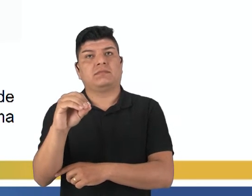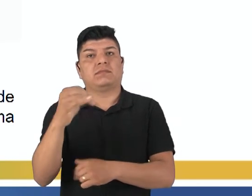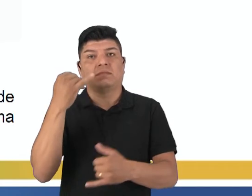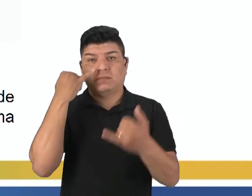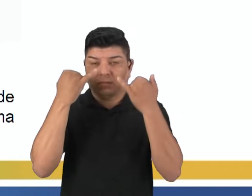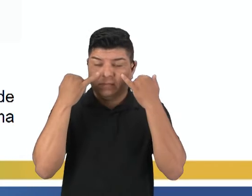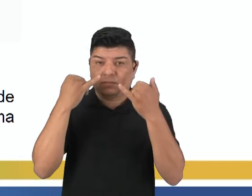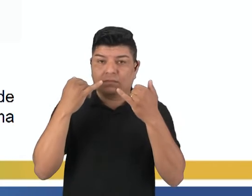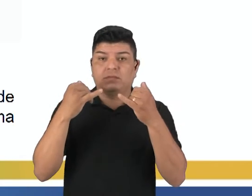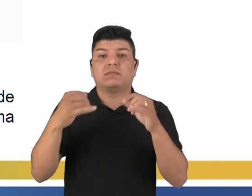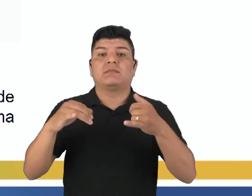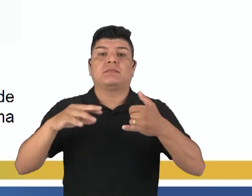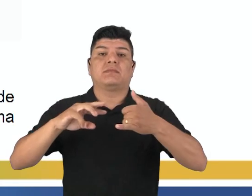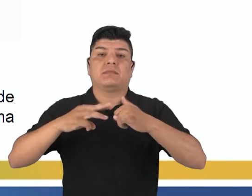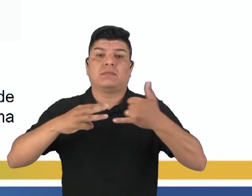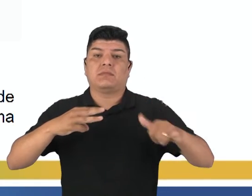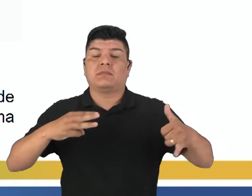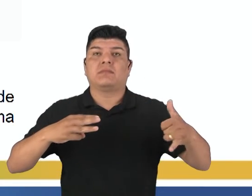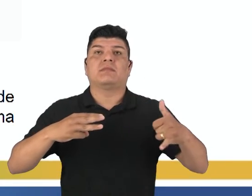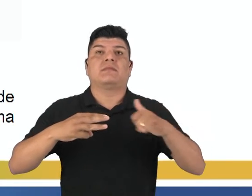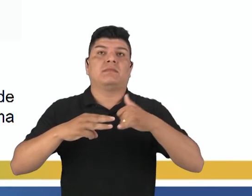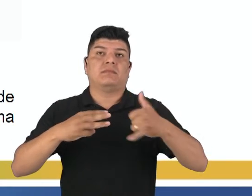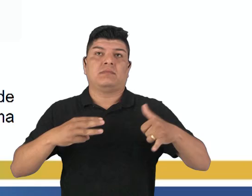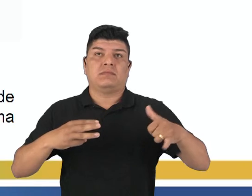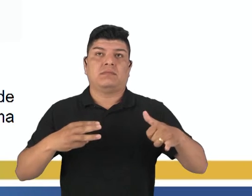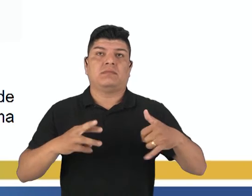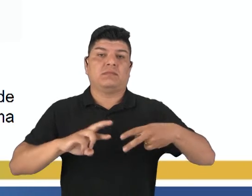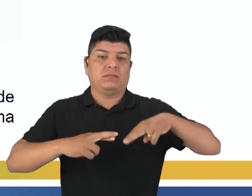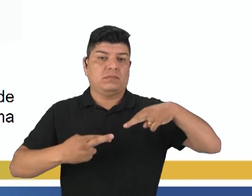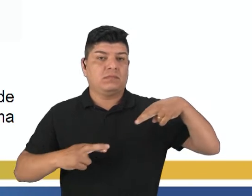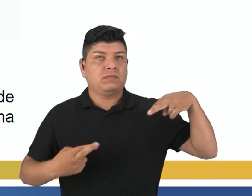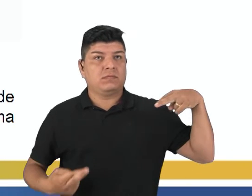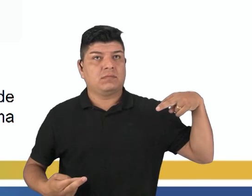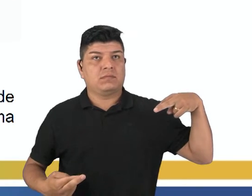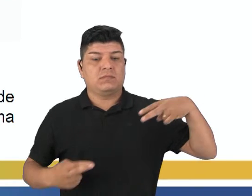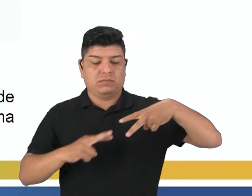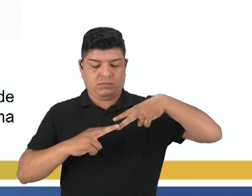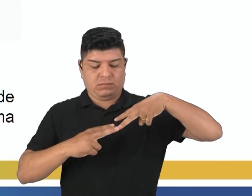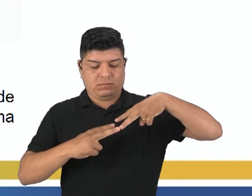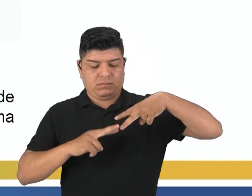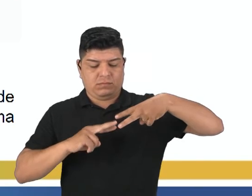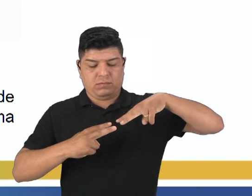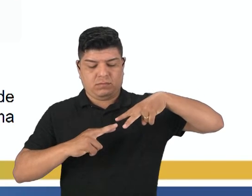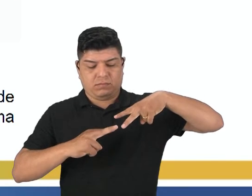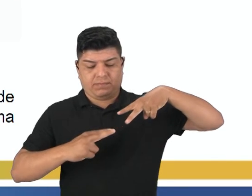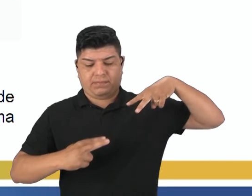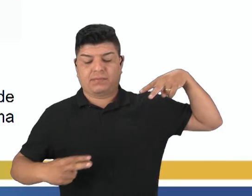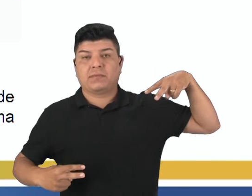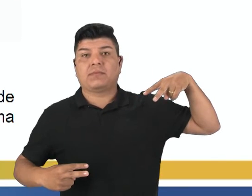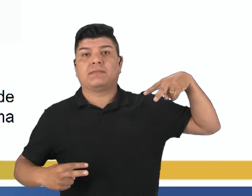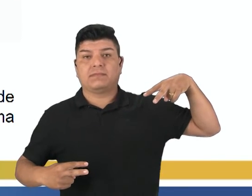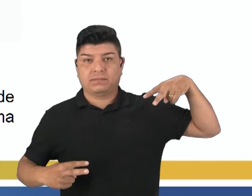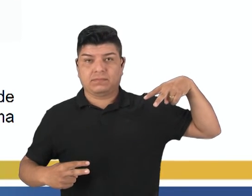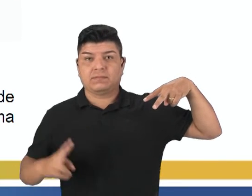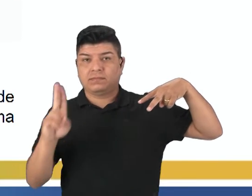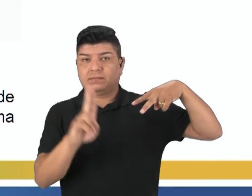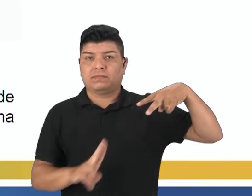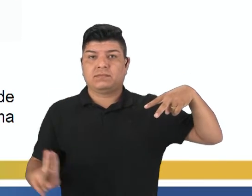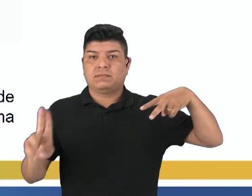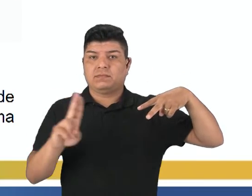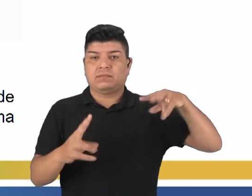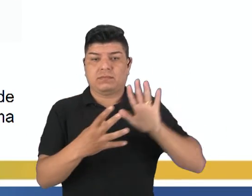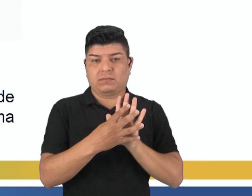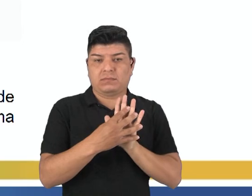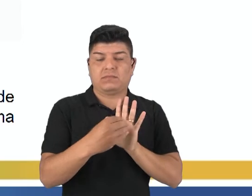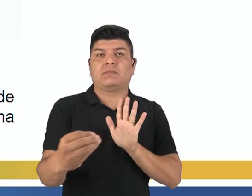RNA. Nesse processo, DNA se abre em um certo ponto e uma das fitas é usada como